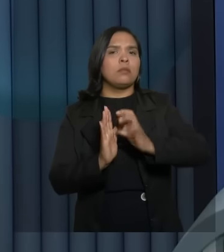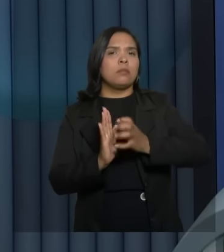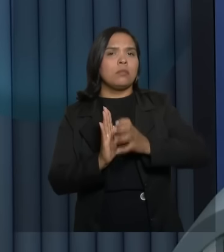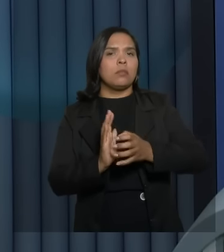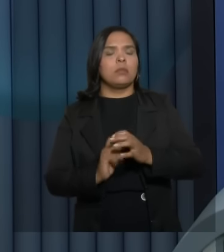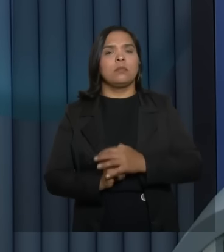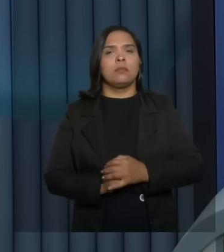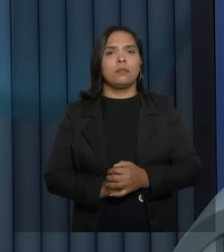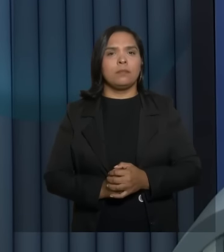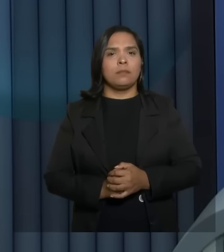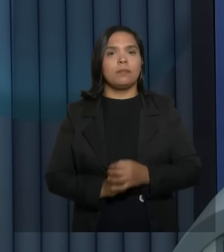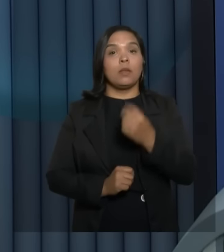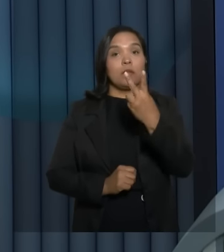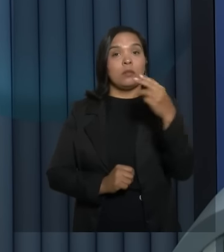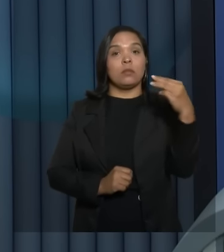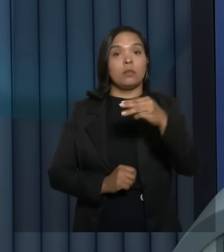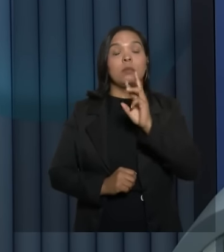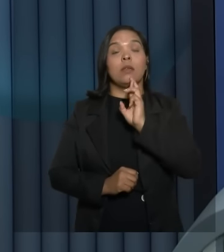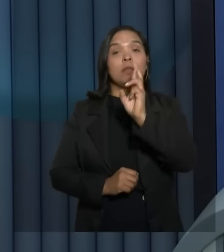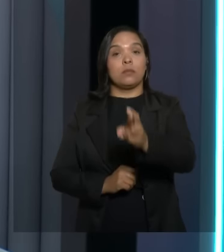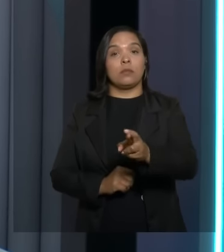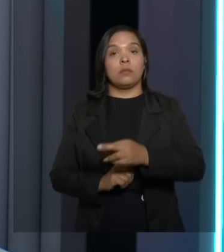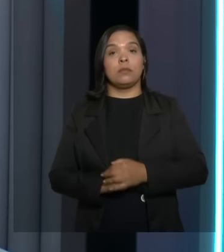Candidato, dois minutos para a resposta.